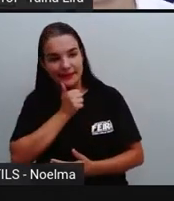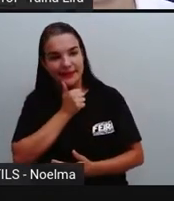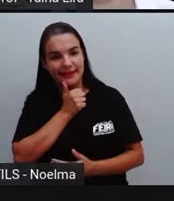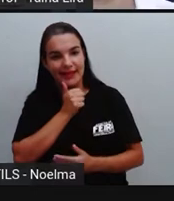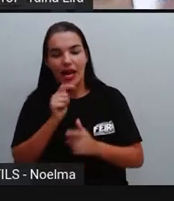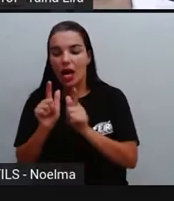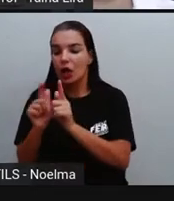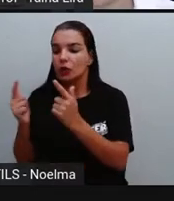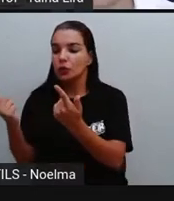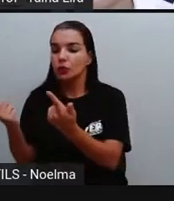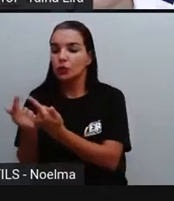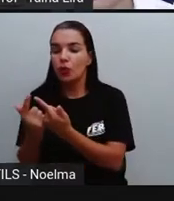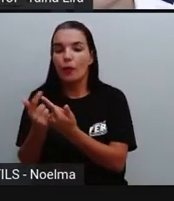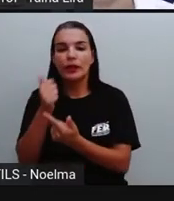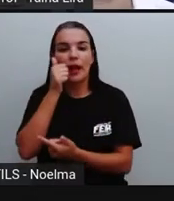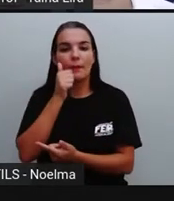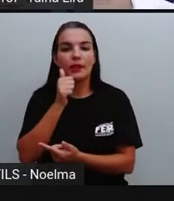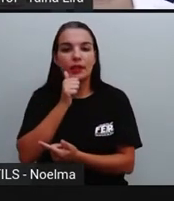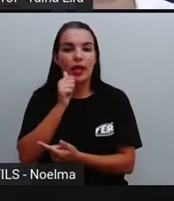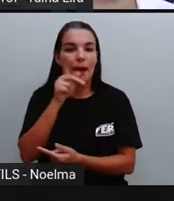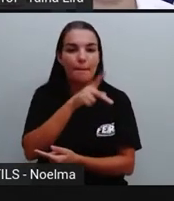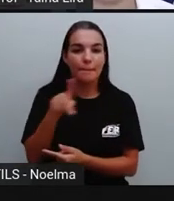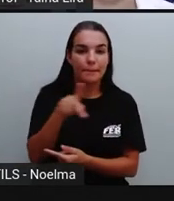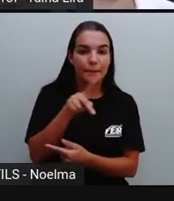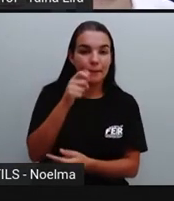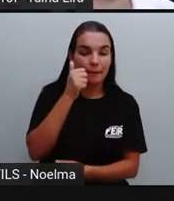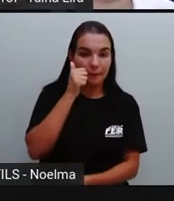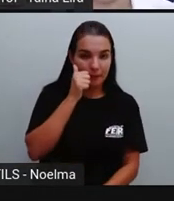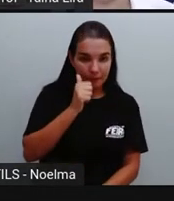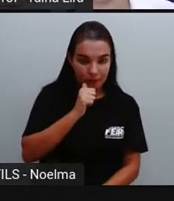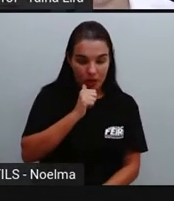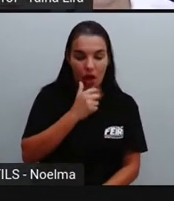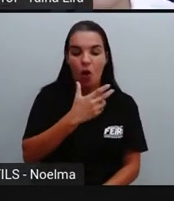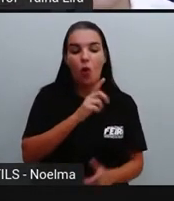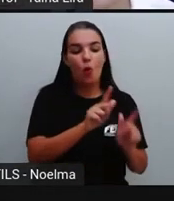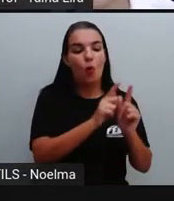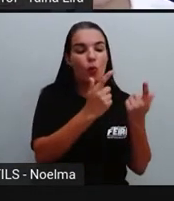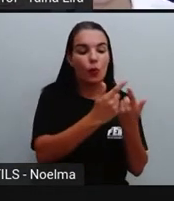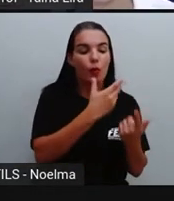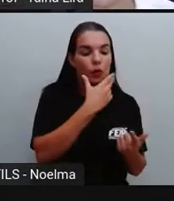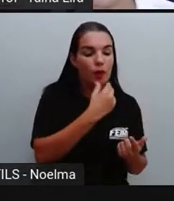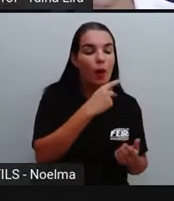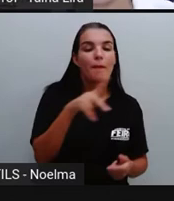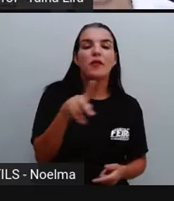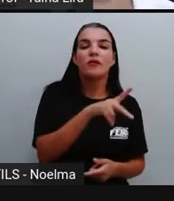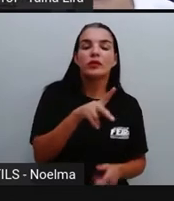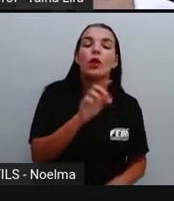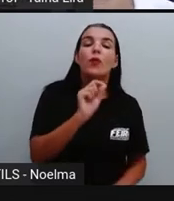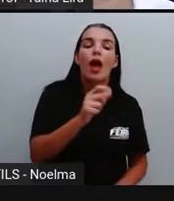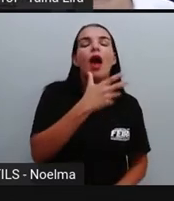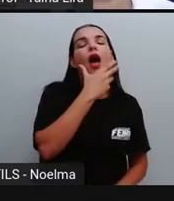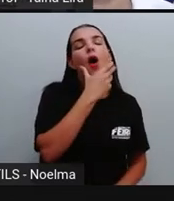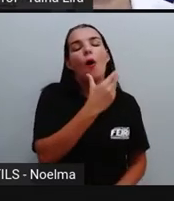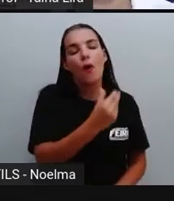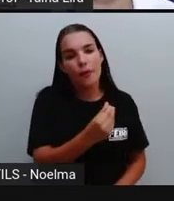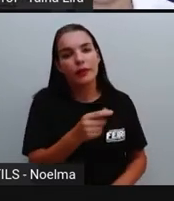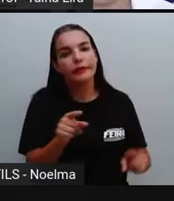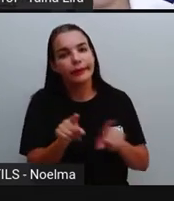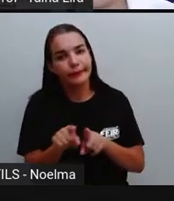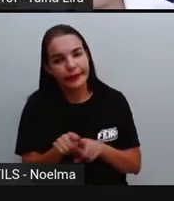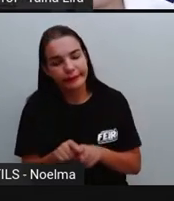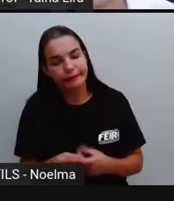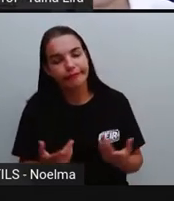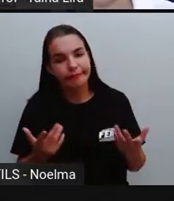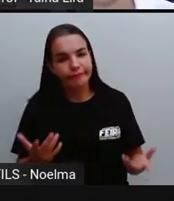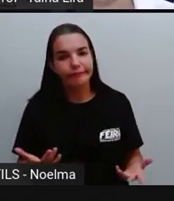turma das meninas tinha uma professora, na turma dos meninos tinha um professor, tá? Nós vimos aí também a questão,